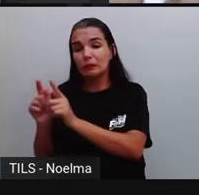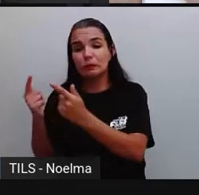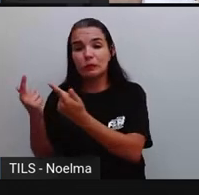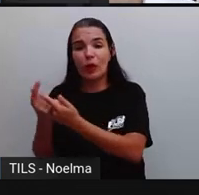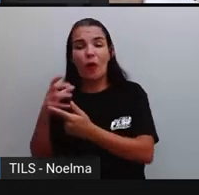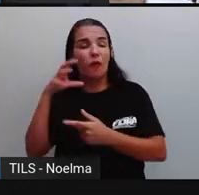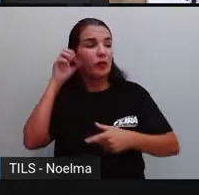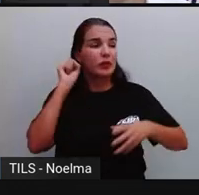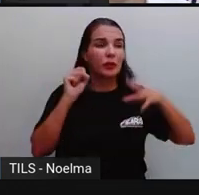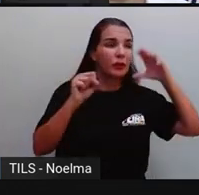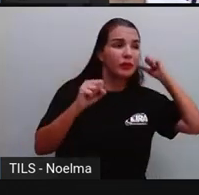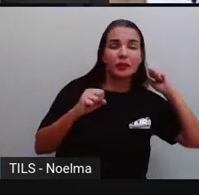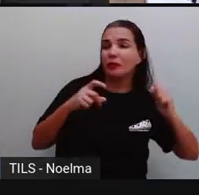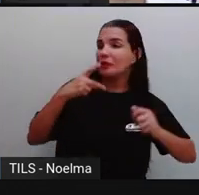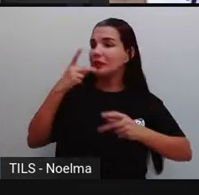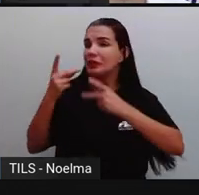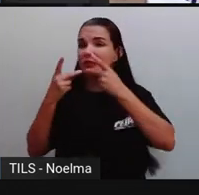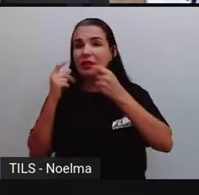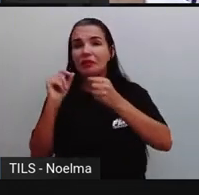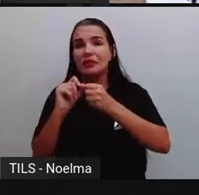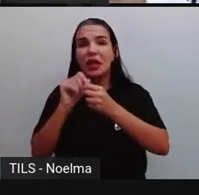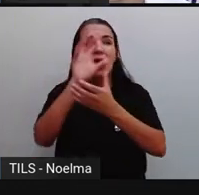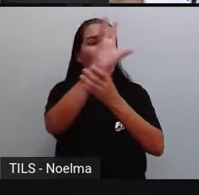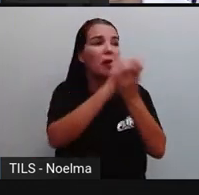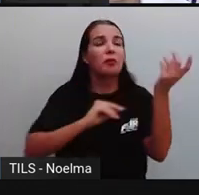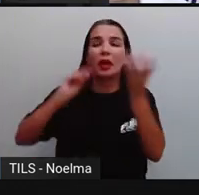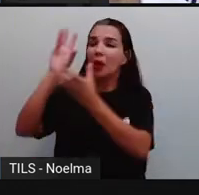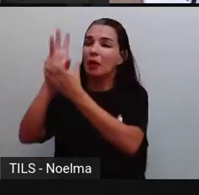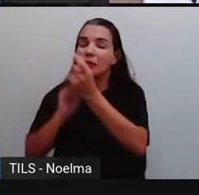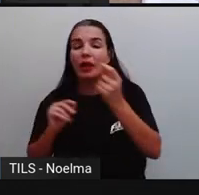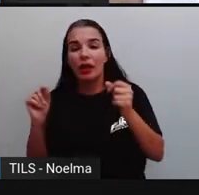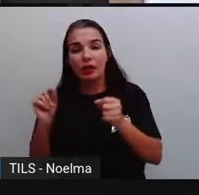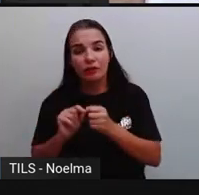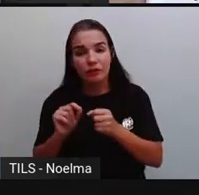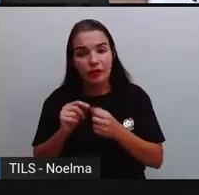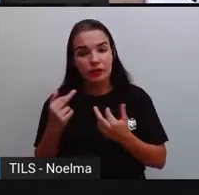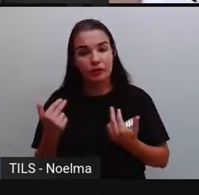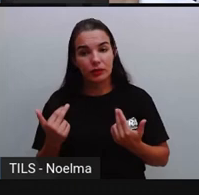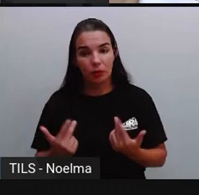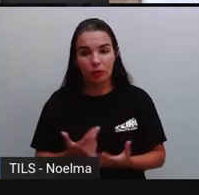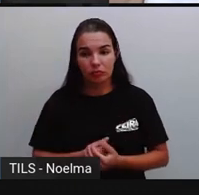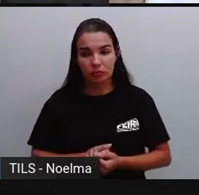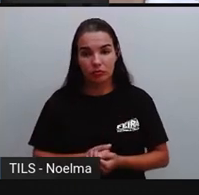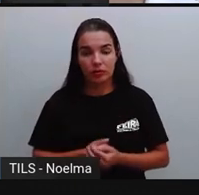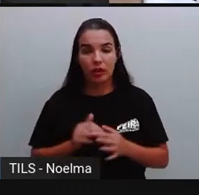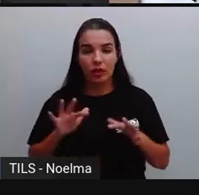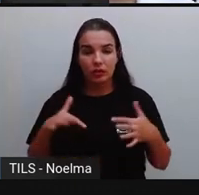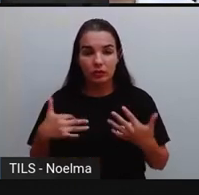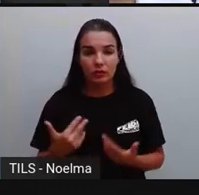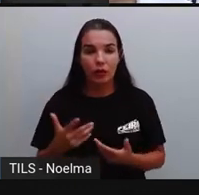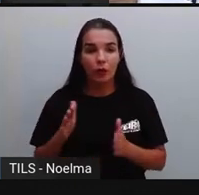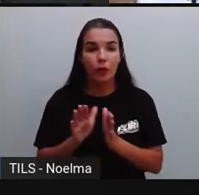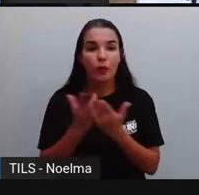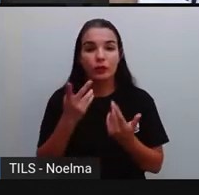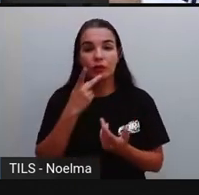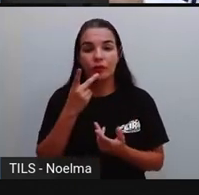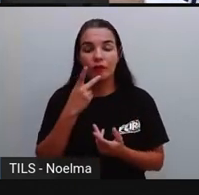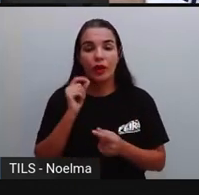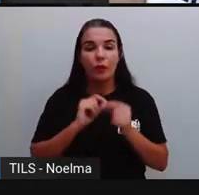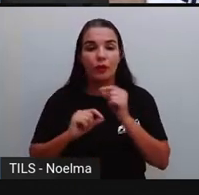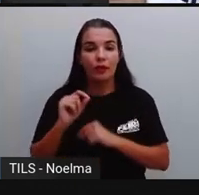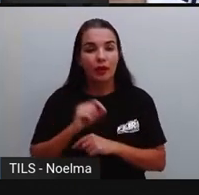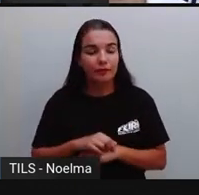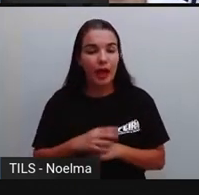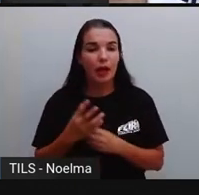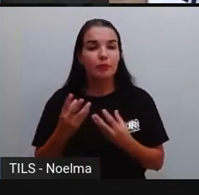ouvindo, que vão vendo, né? Outras pessoas fazendo o elas vão aprender, né? Por isso que a Proc falou lá, quando a gente estava falando sobre o